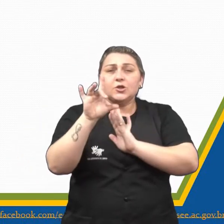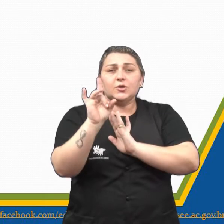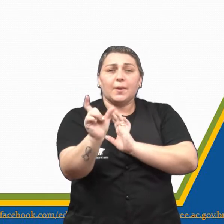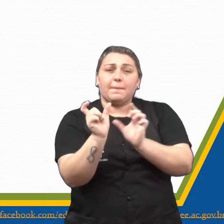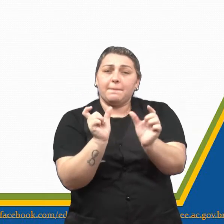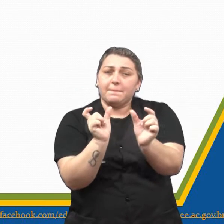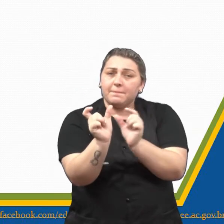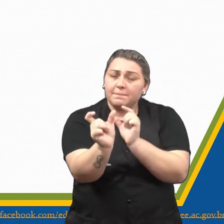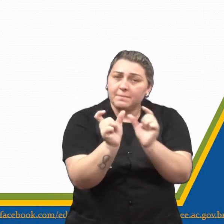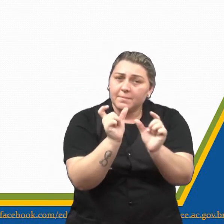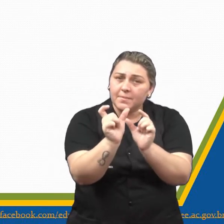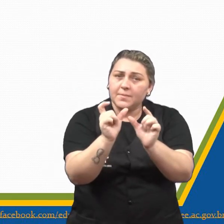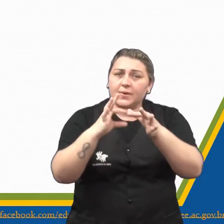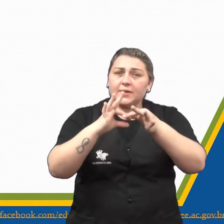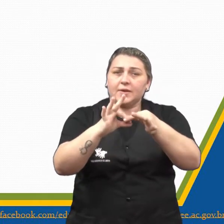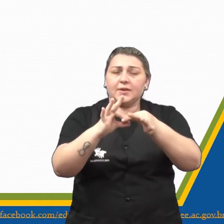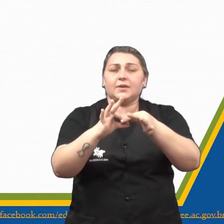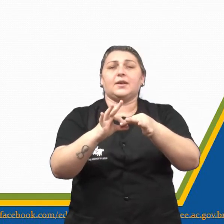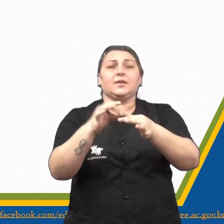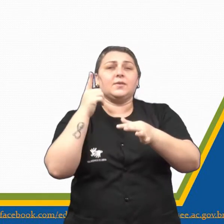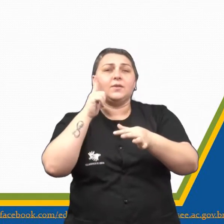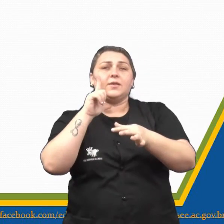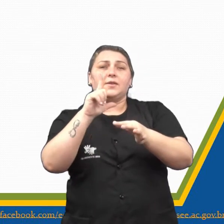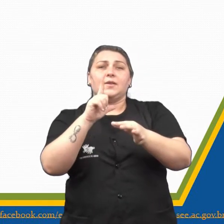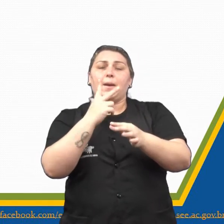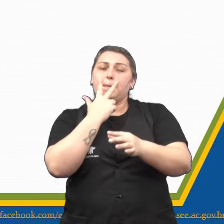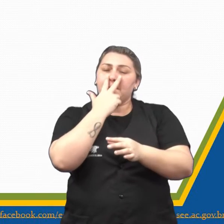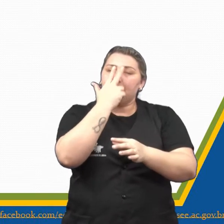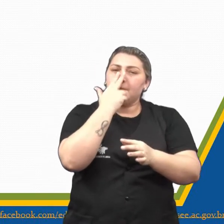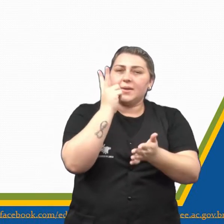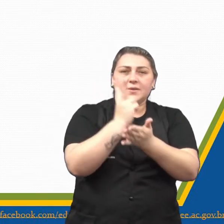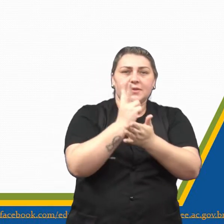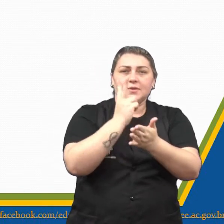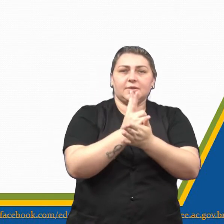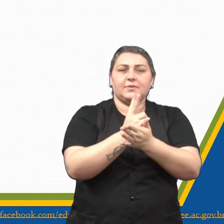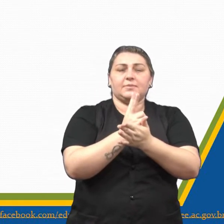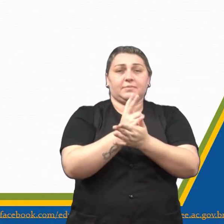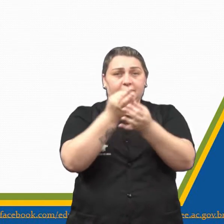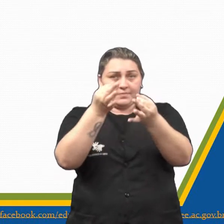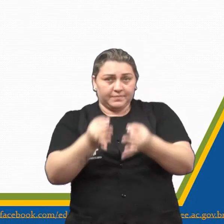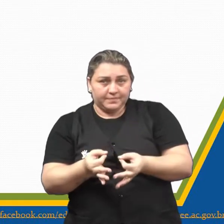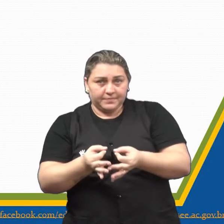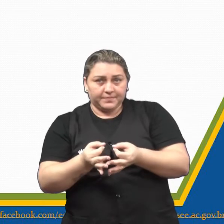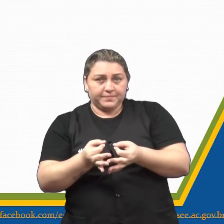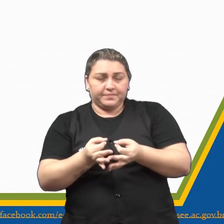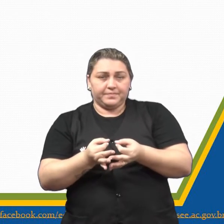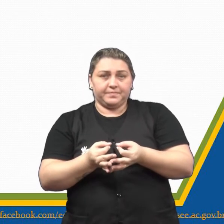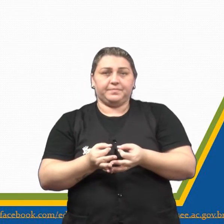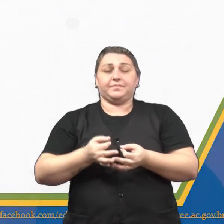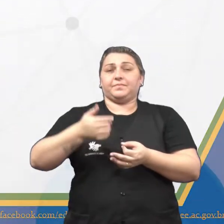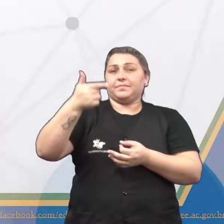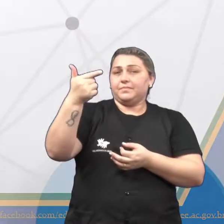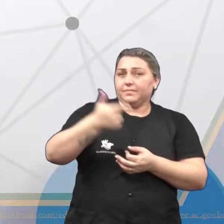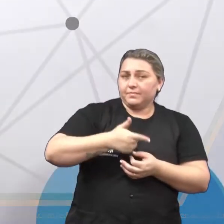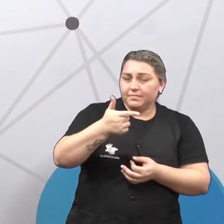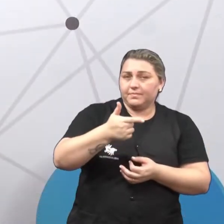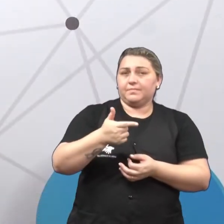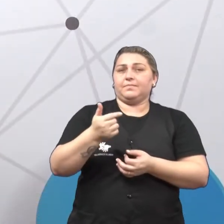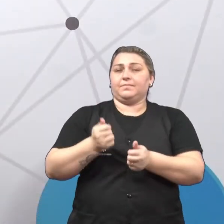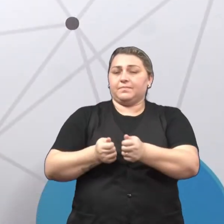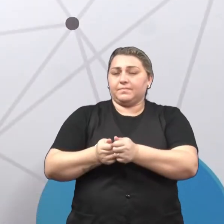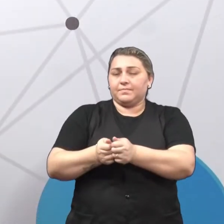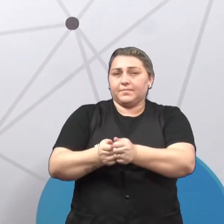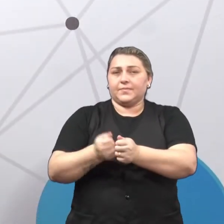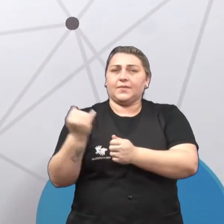são chave para a compreensão do texto ou que aparecem com bastante frequência, certo? Então, segunda dica importante, a gente